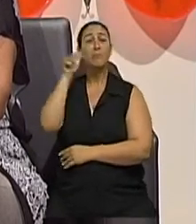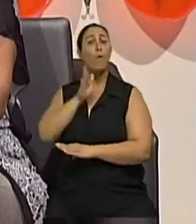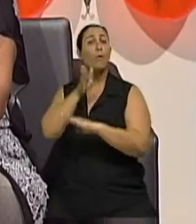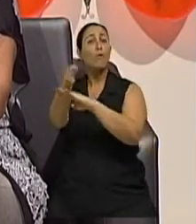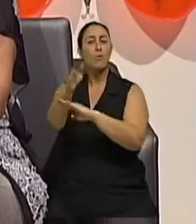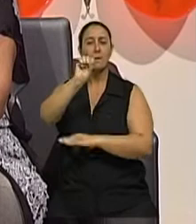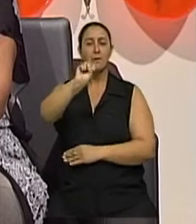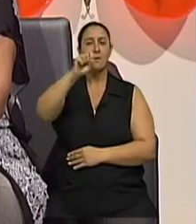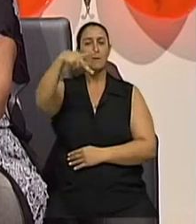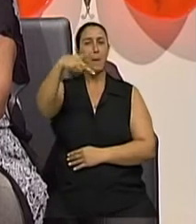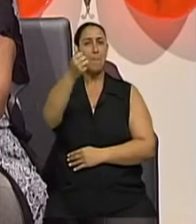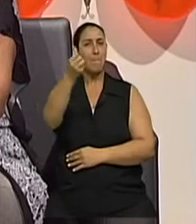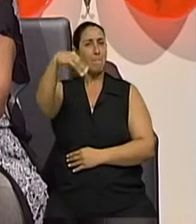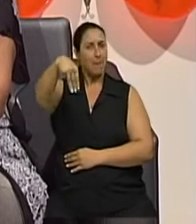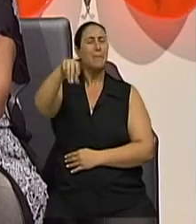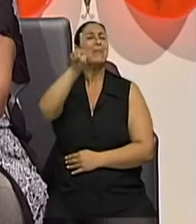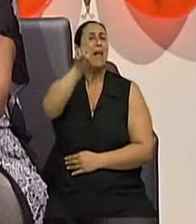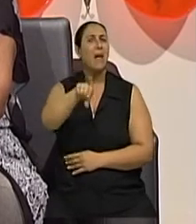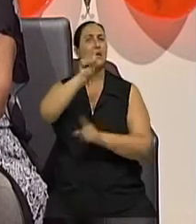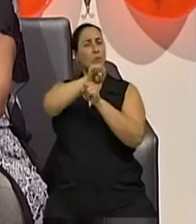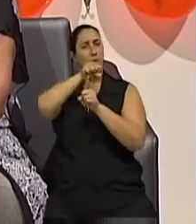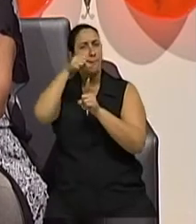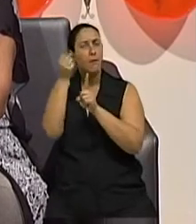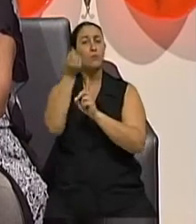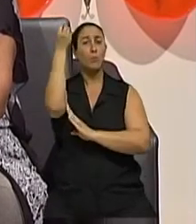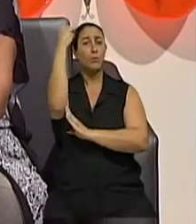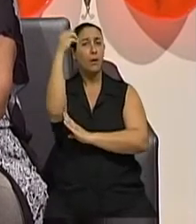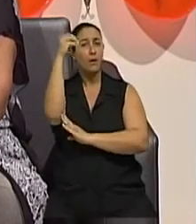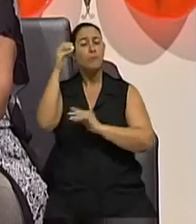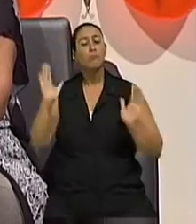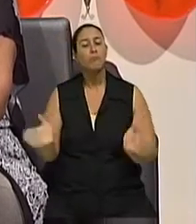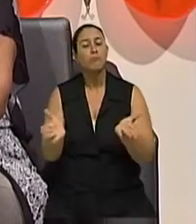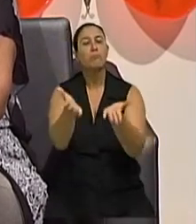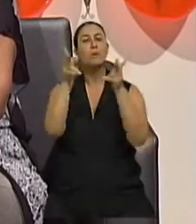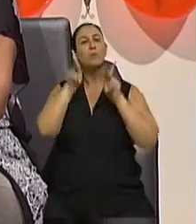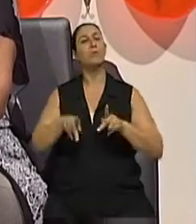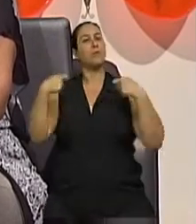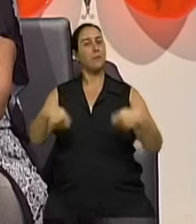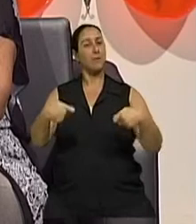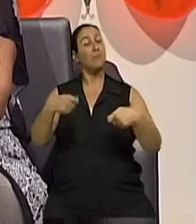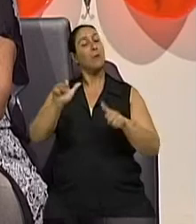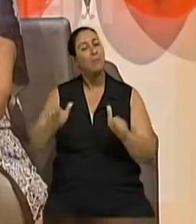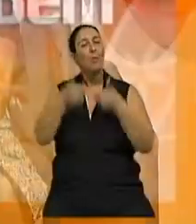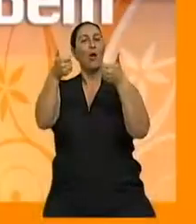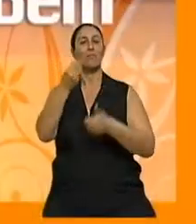Sociedade Porto Alegrense de Auxílios Necessitados, um apoio para uma melhor qualidade de vida.